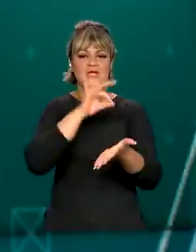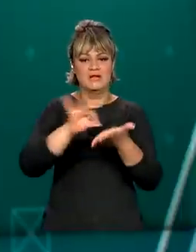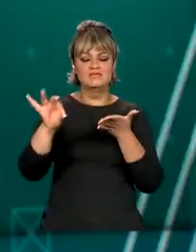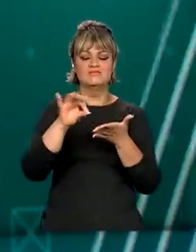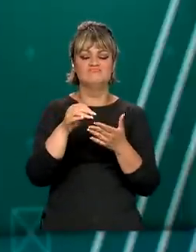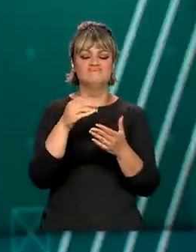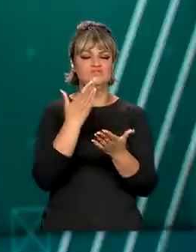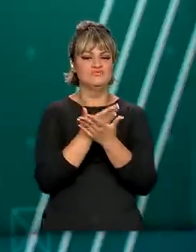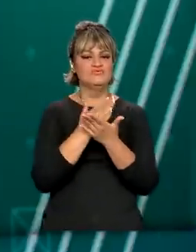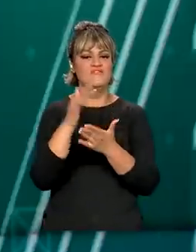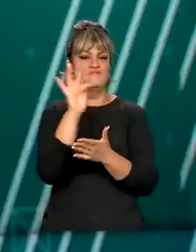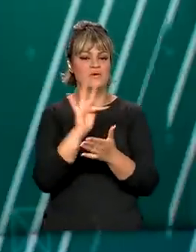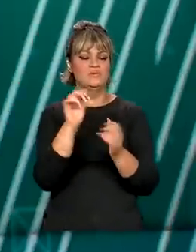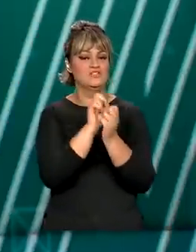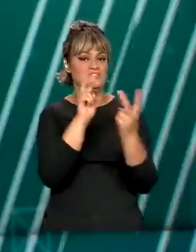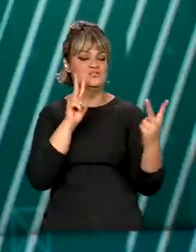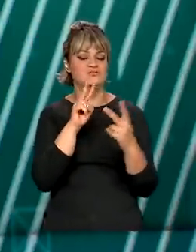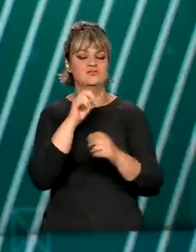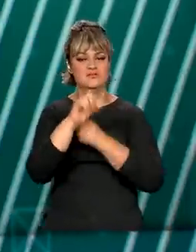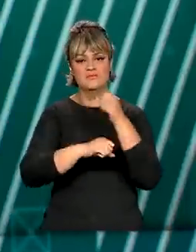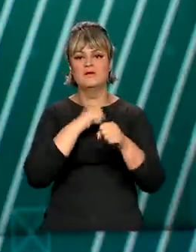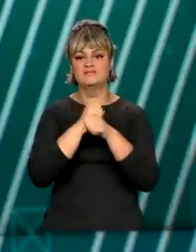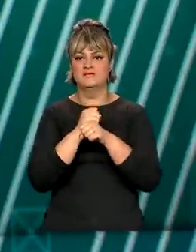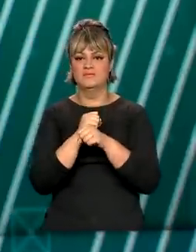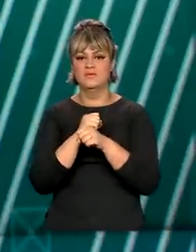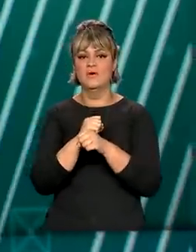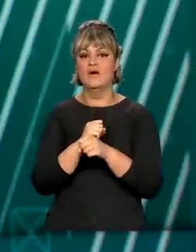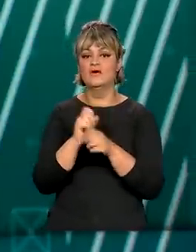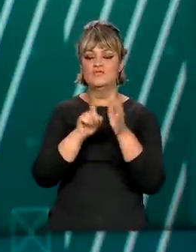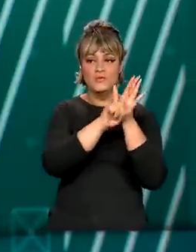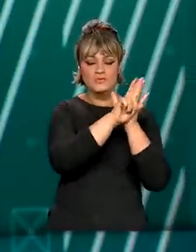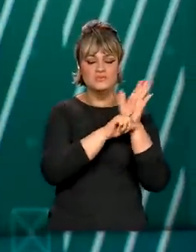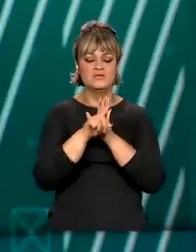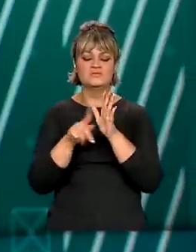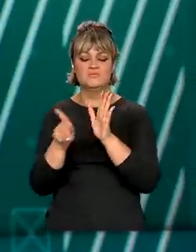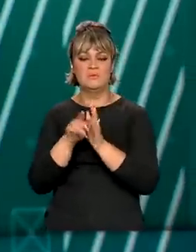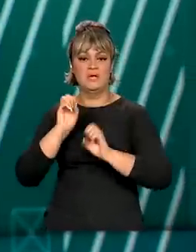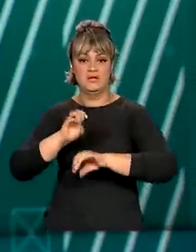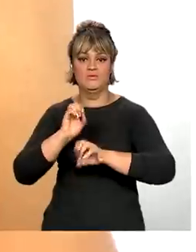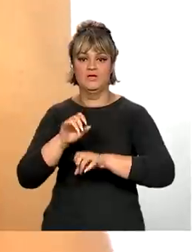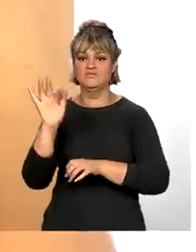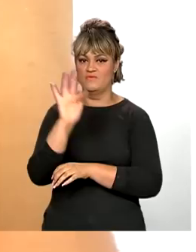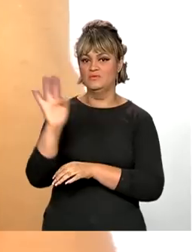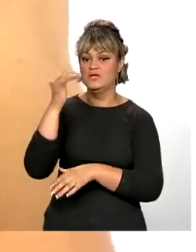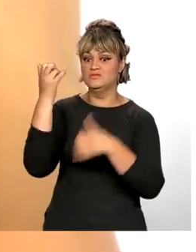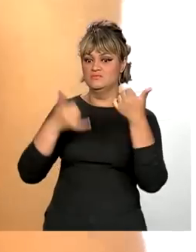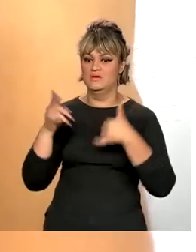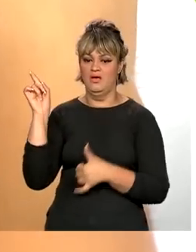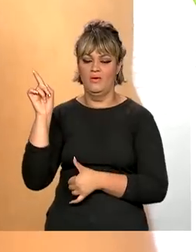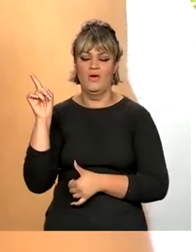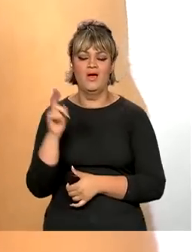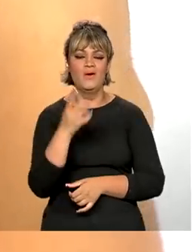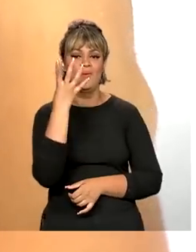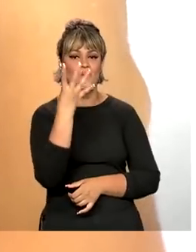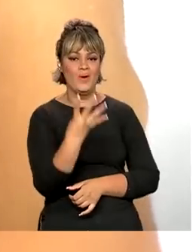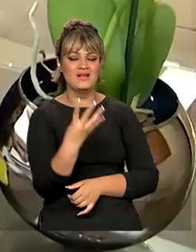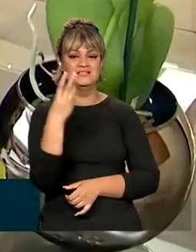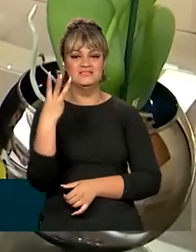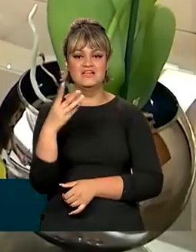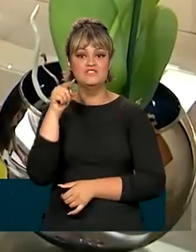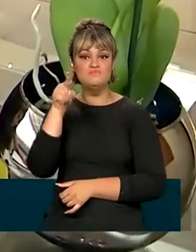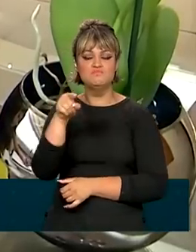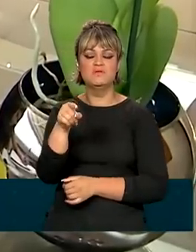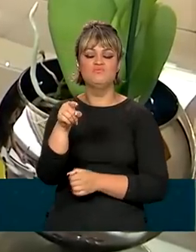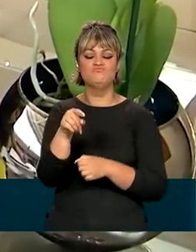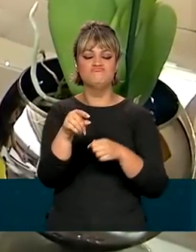cursos remotos no ano passado. Os números são do Censo da Educação Superior. São mais de 43 mil